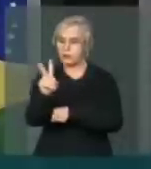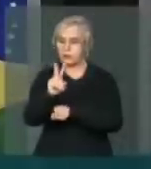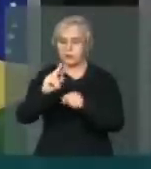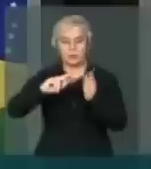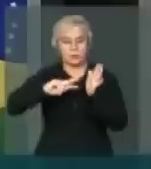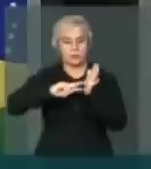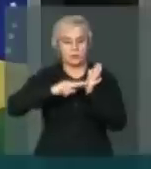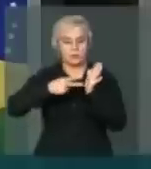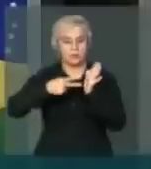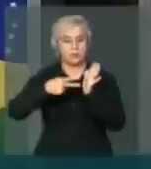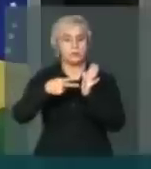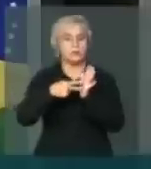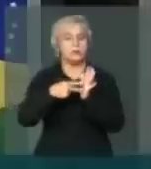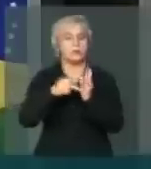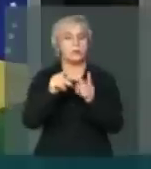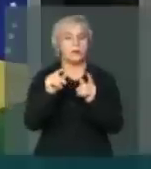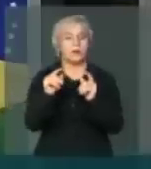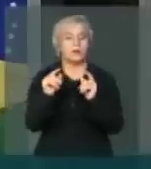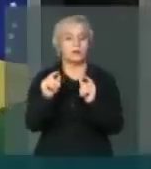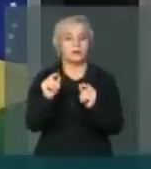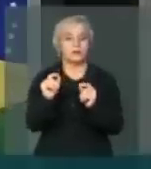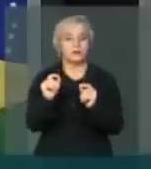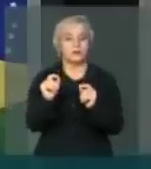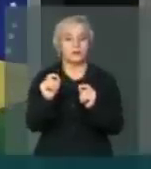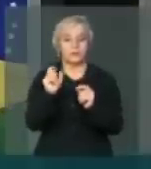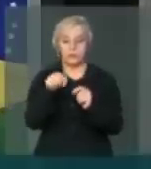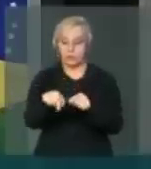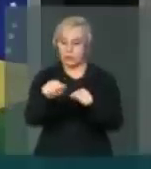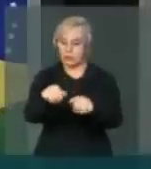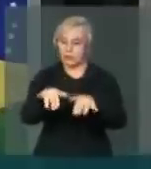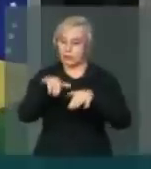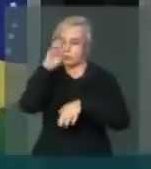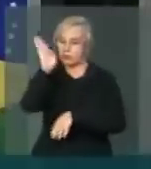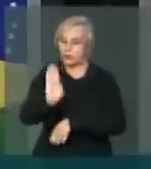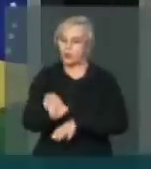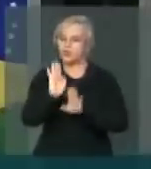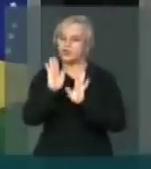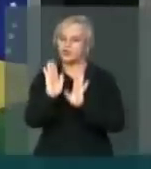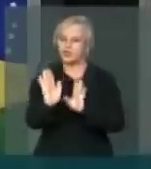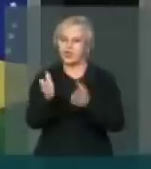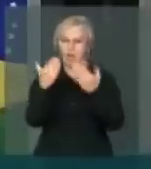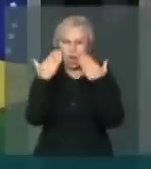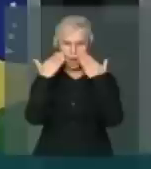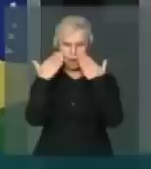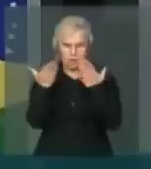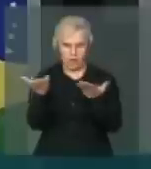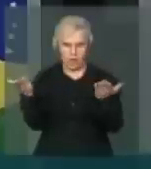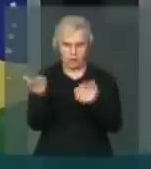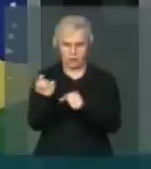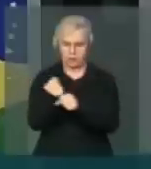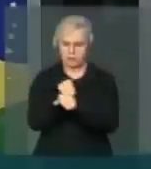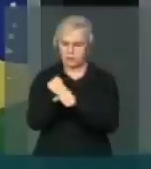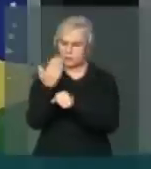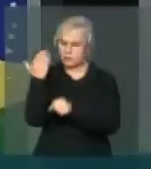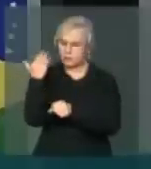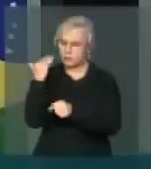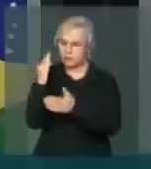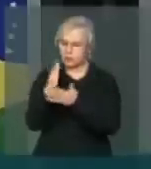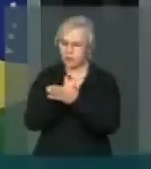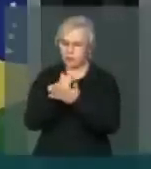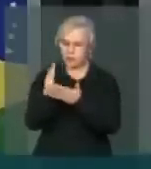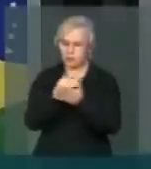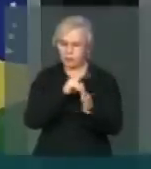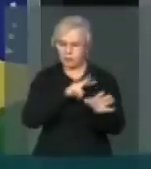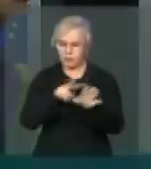algo Que o parlamento brasileiro já manifestou Quando esse ano, algumas semanas